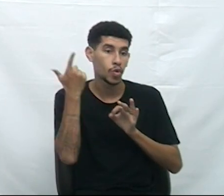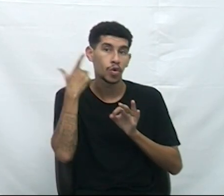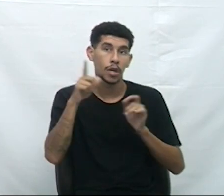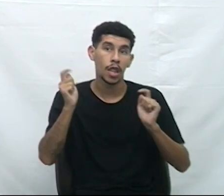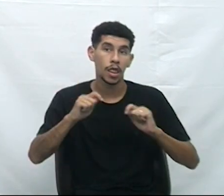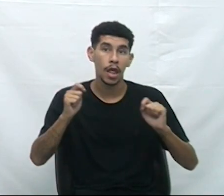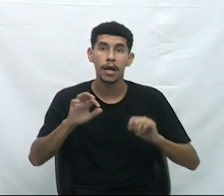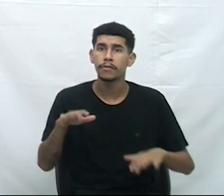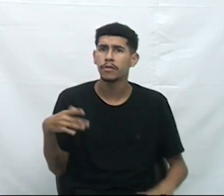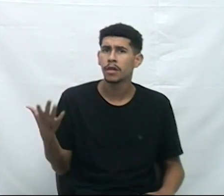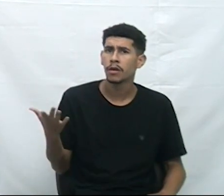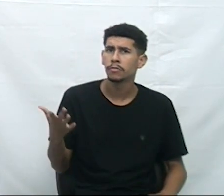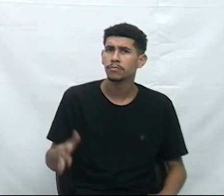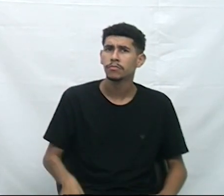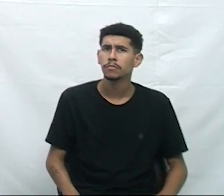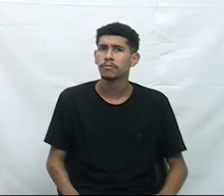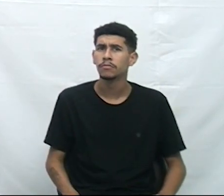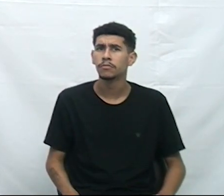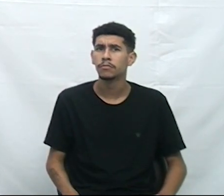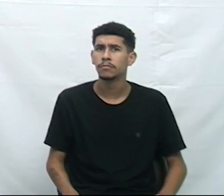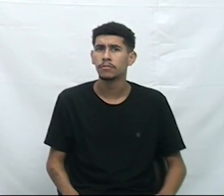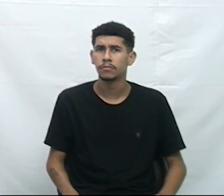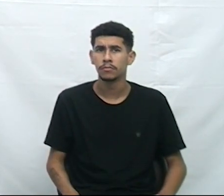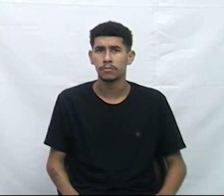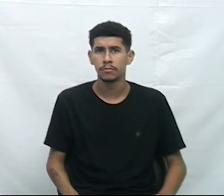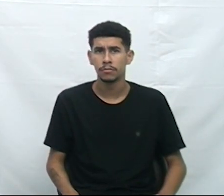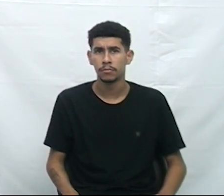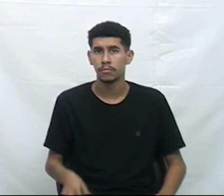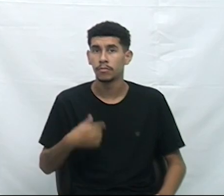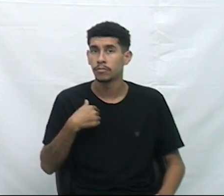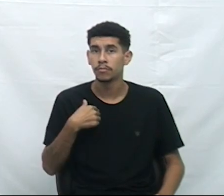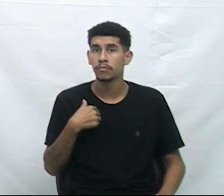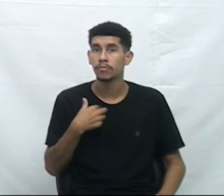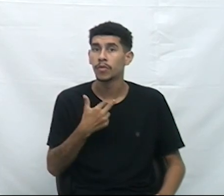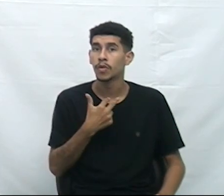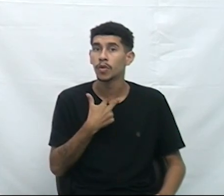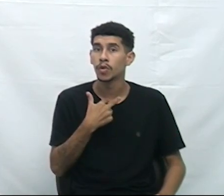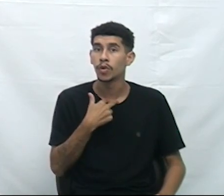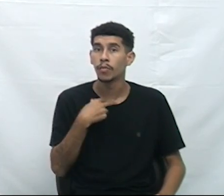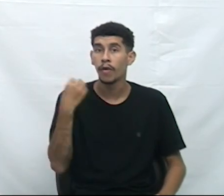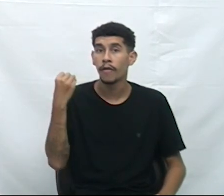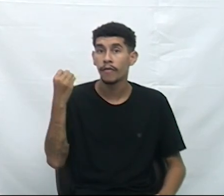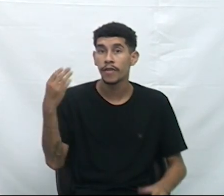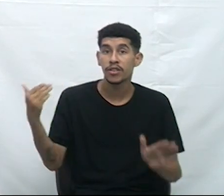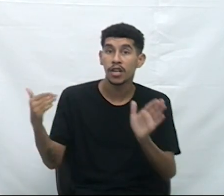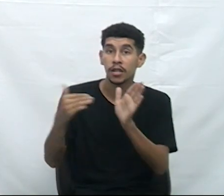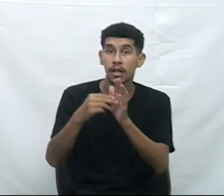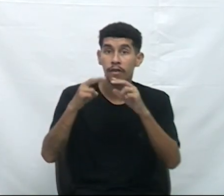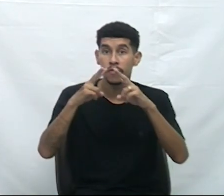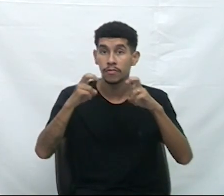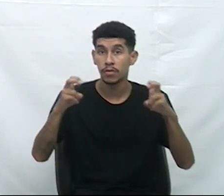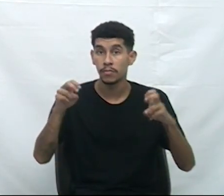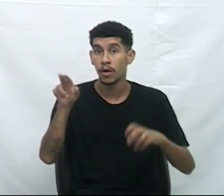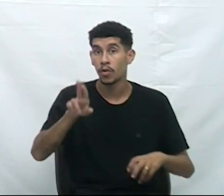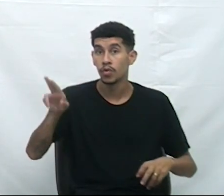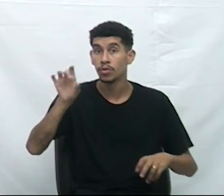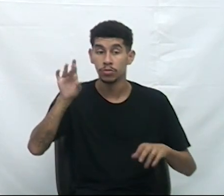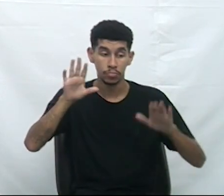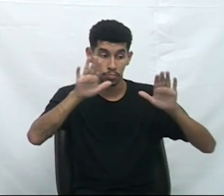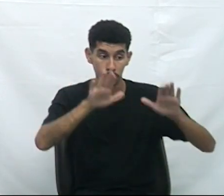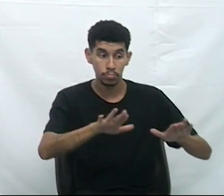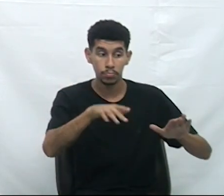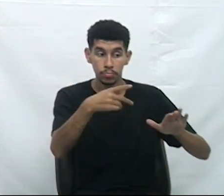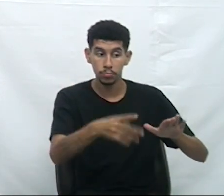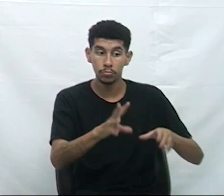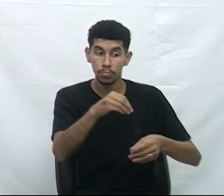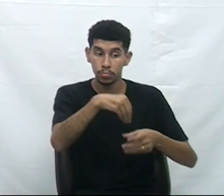Ou seja, eu não posso viajar de Cristina a Florianópolis. Ou seja, o uso é local, é